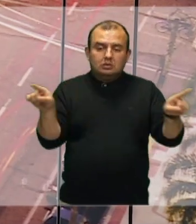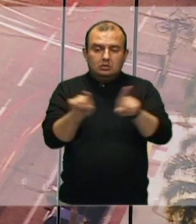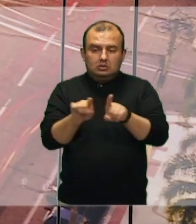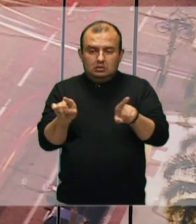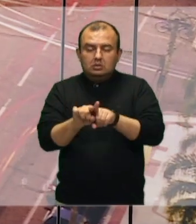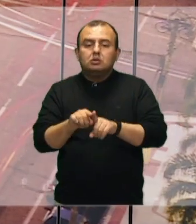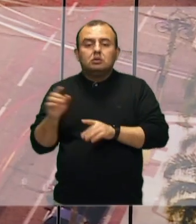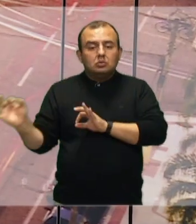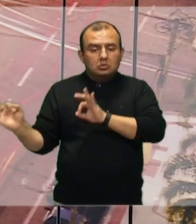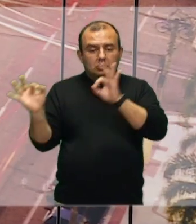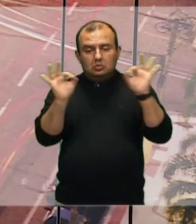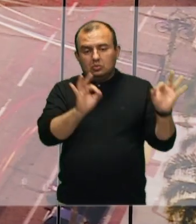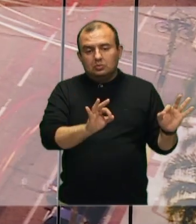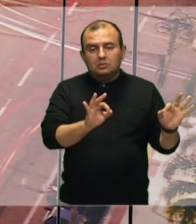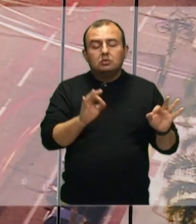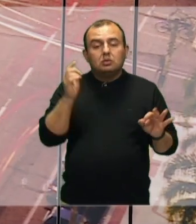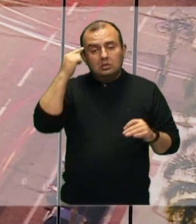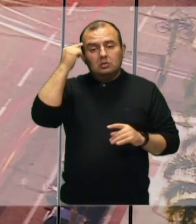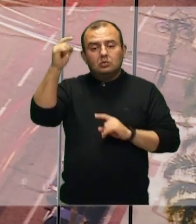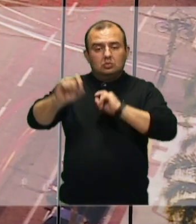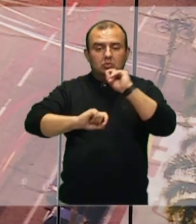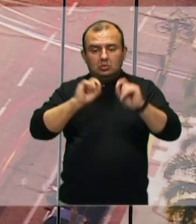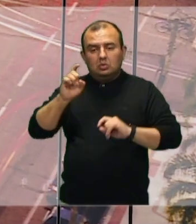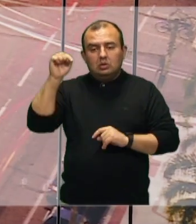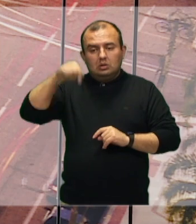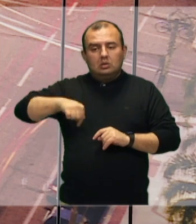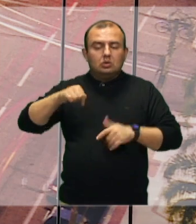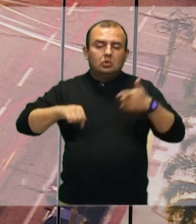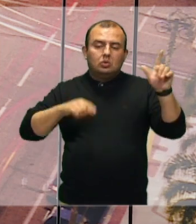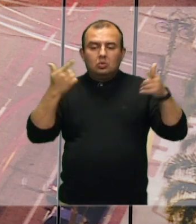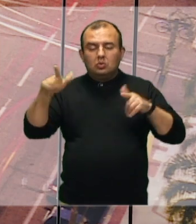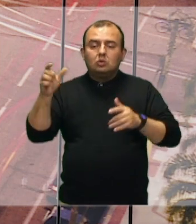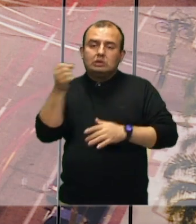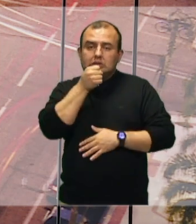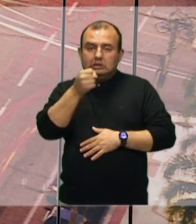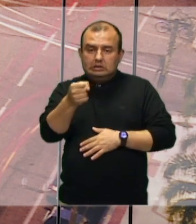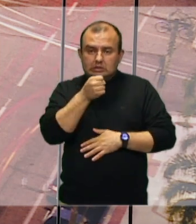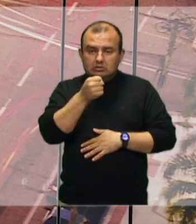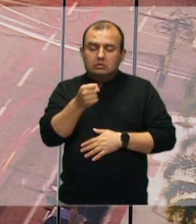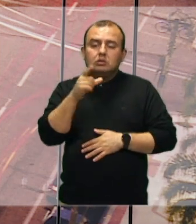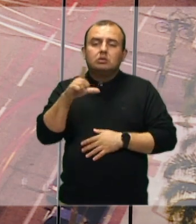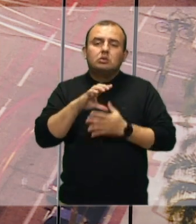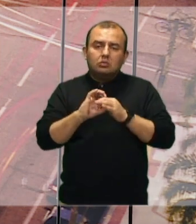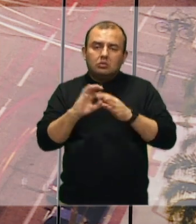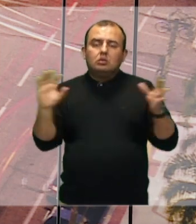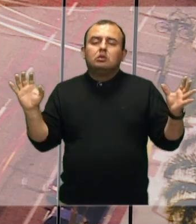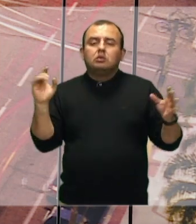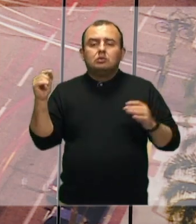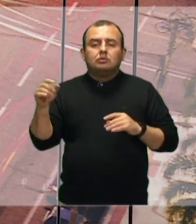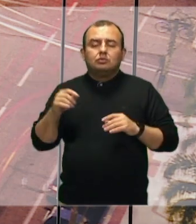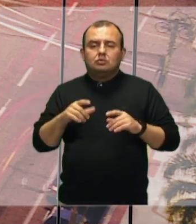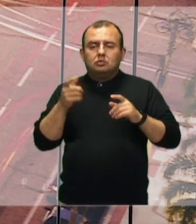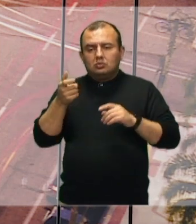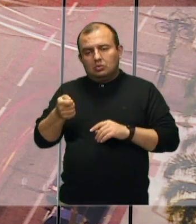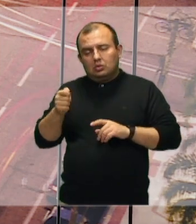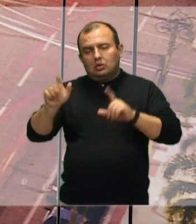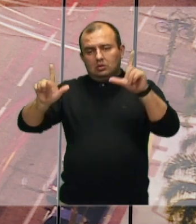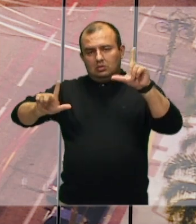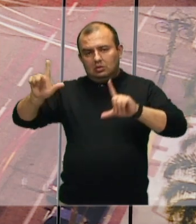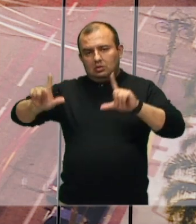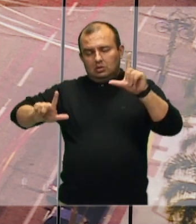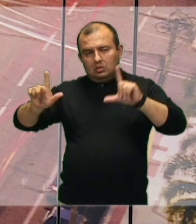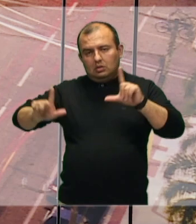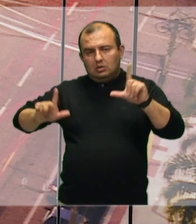também que nos acompanhou. Lembrando que esta e outras entrevistas estão disponíveis no canal da Câmara de